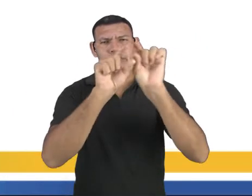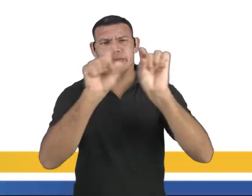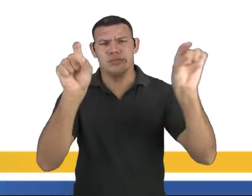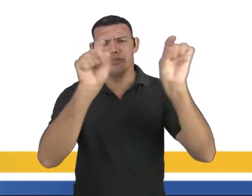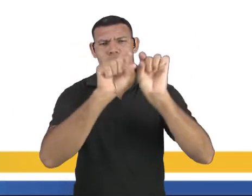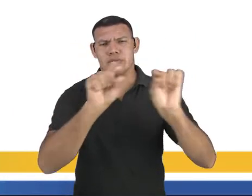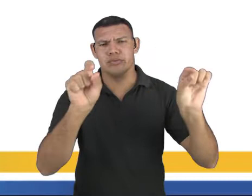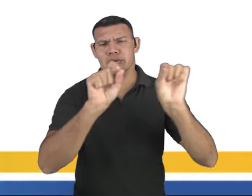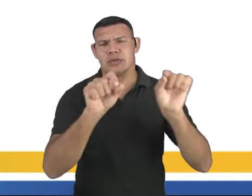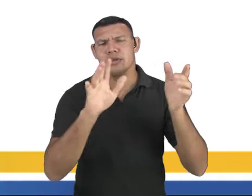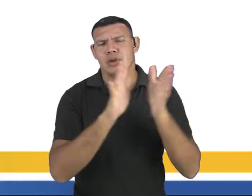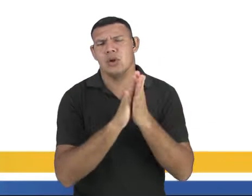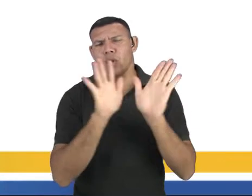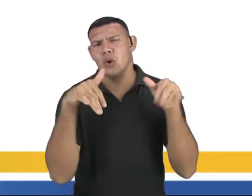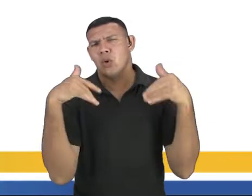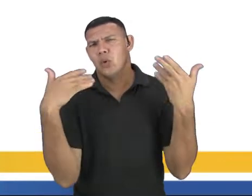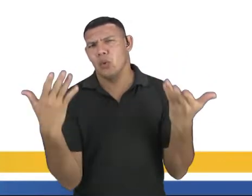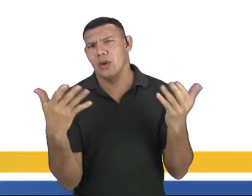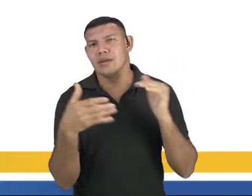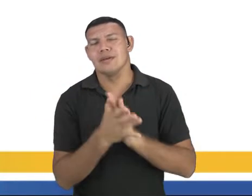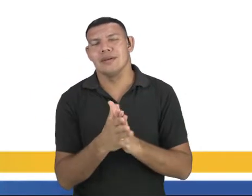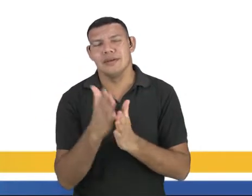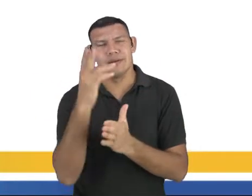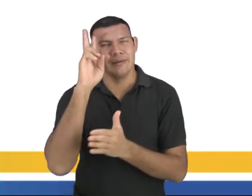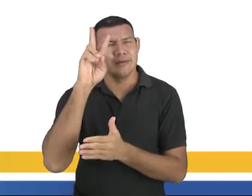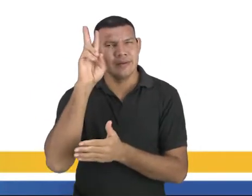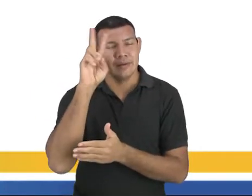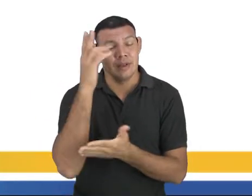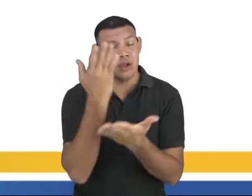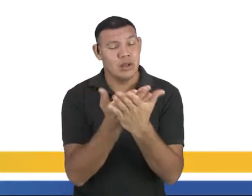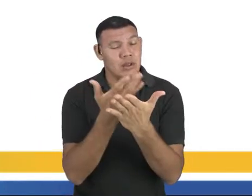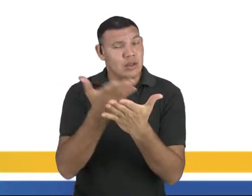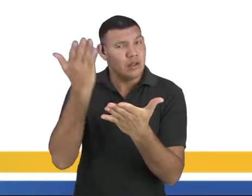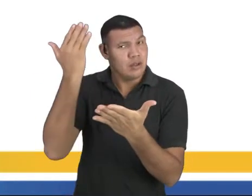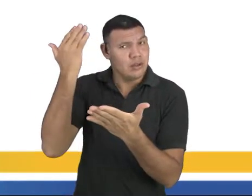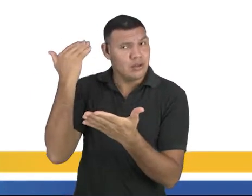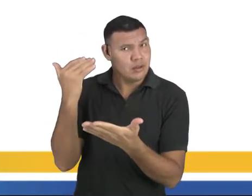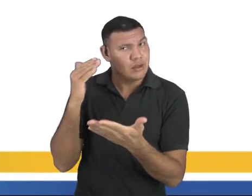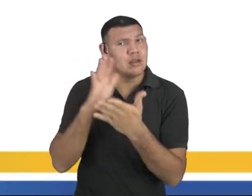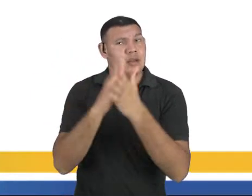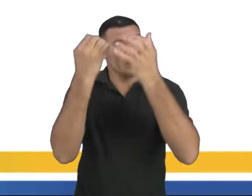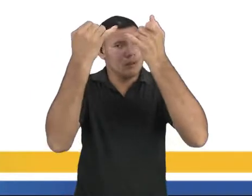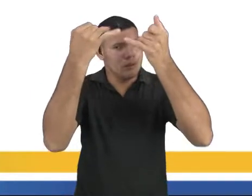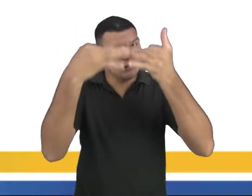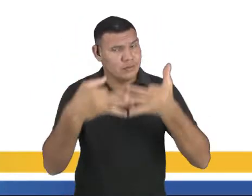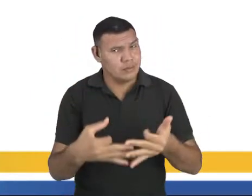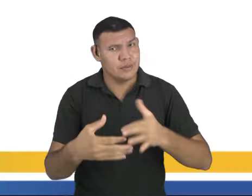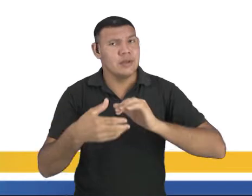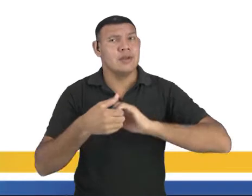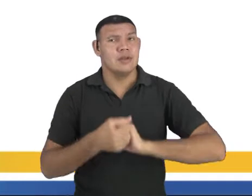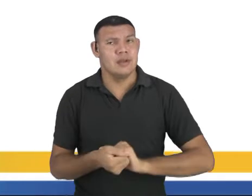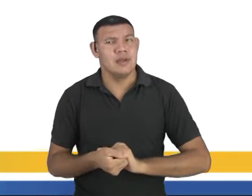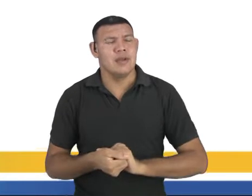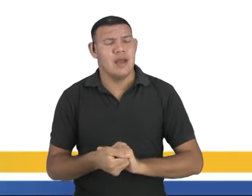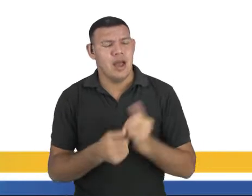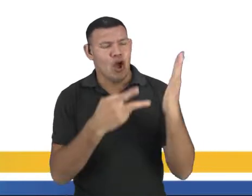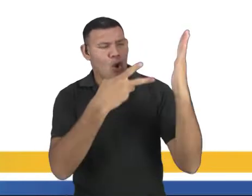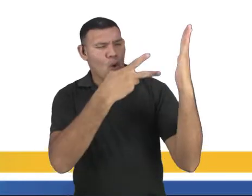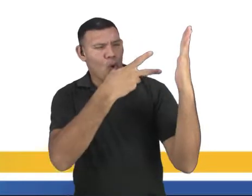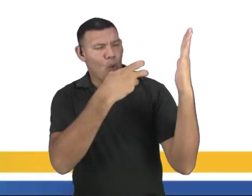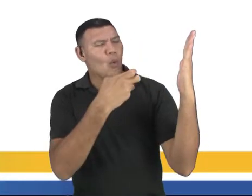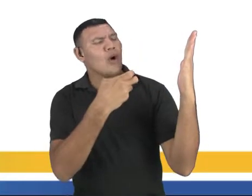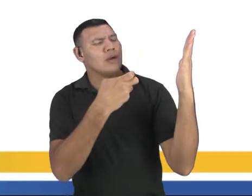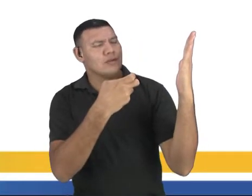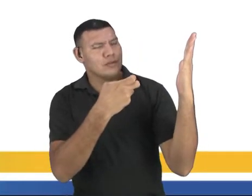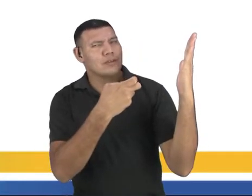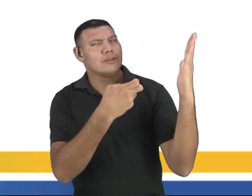Lembram que nas aulas anteriores eu disse que dá para interpretar um